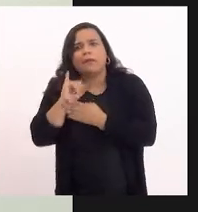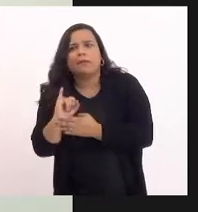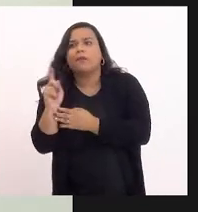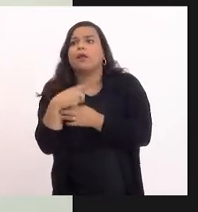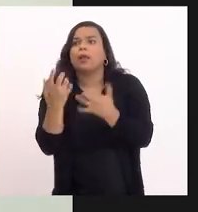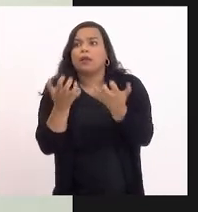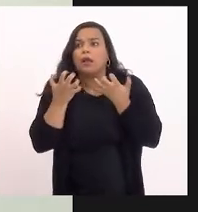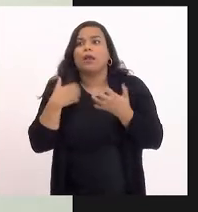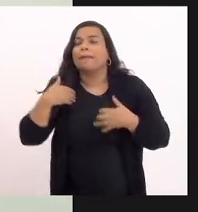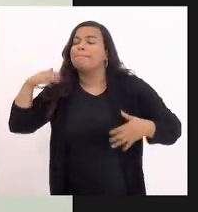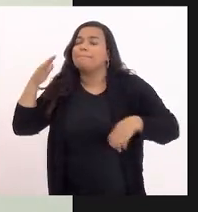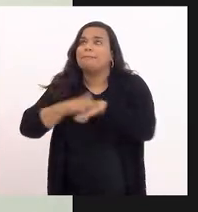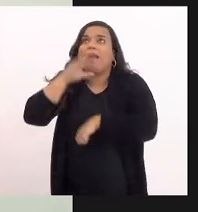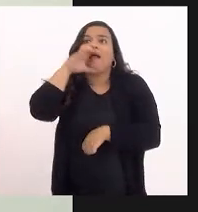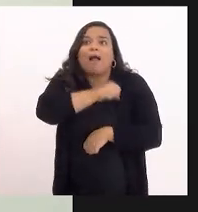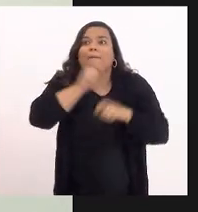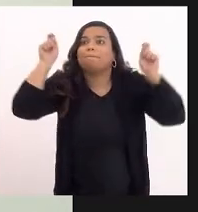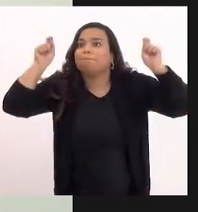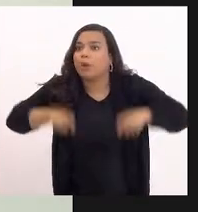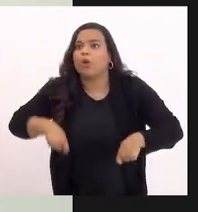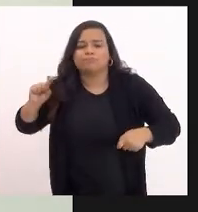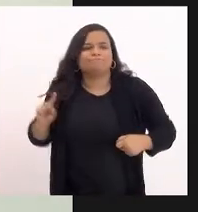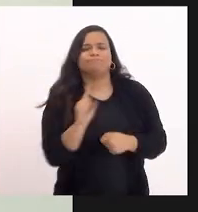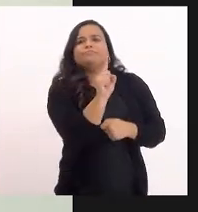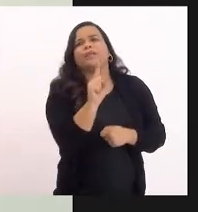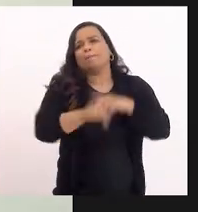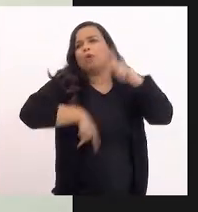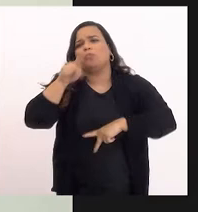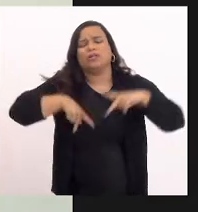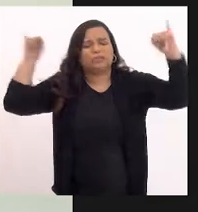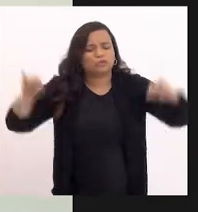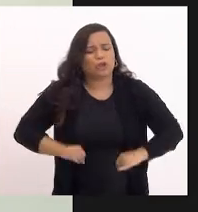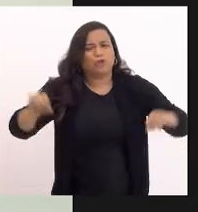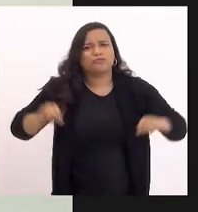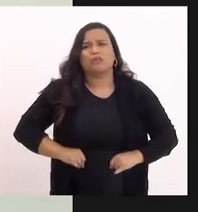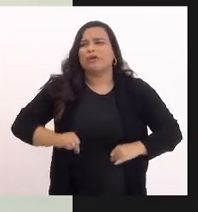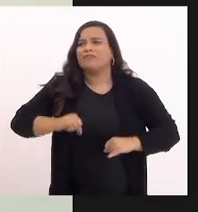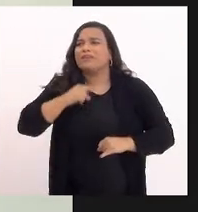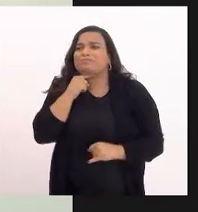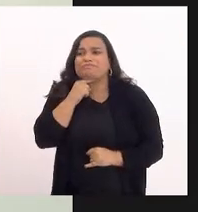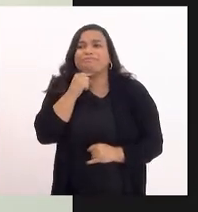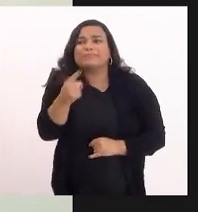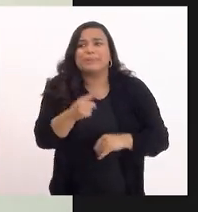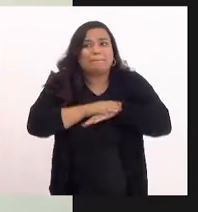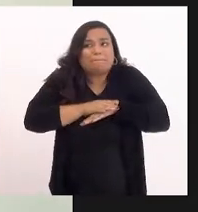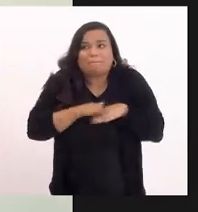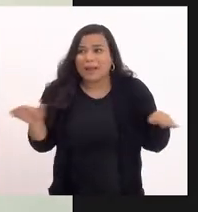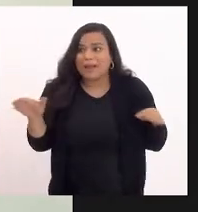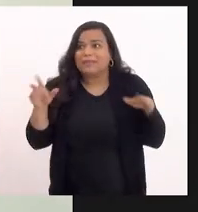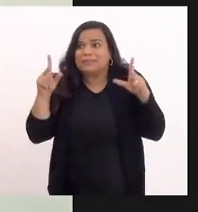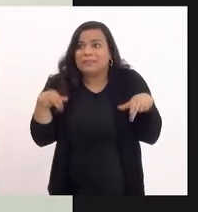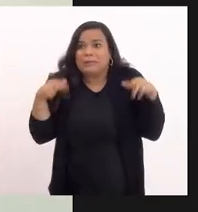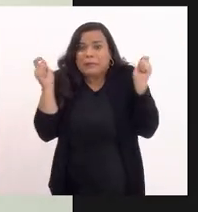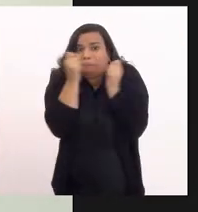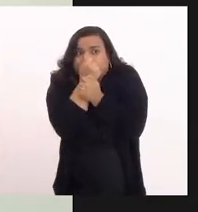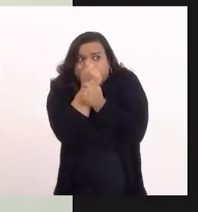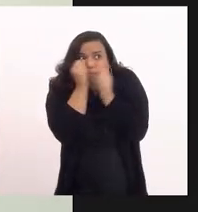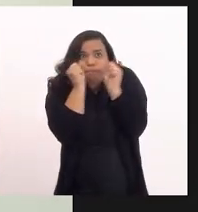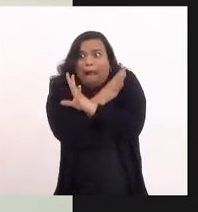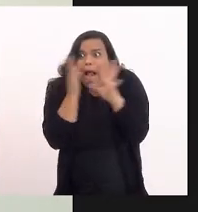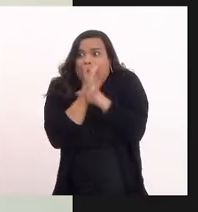possa instalar o mais rápido possível, que a população já não aguenta mais ser transportada igual o Sardim Lata, a não ter a